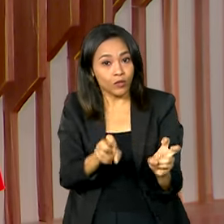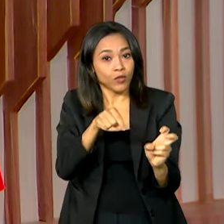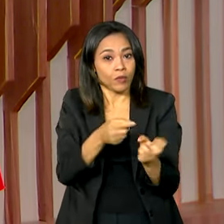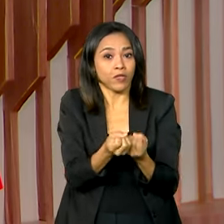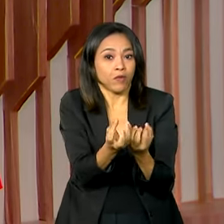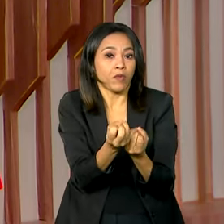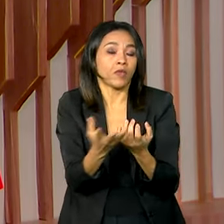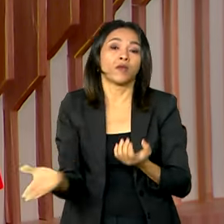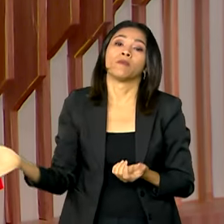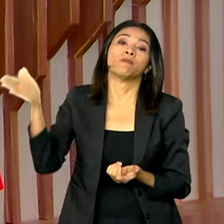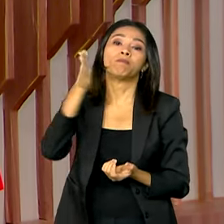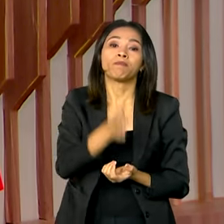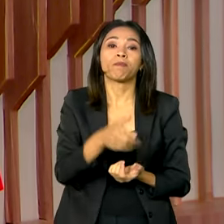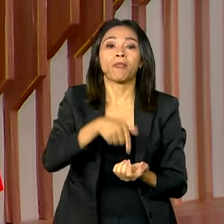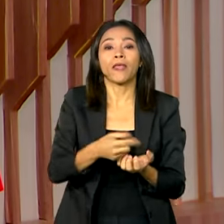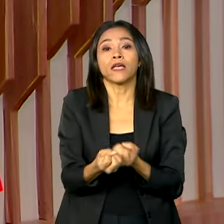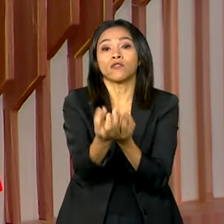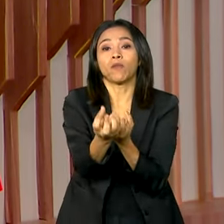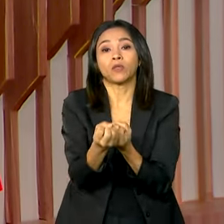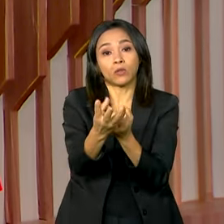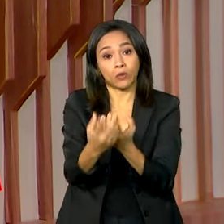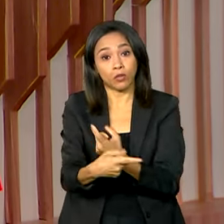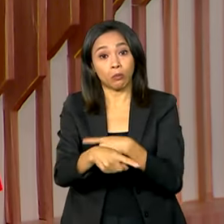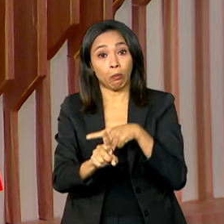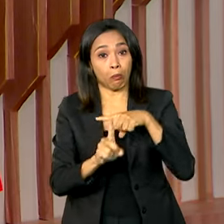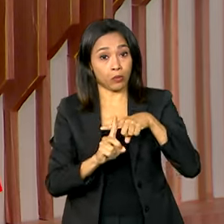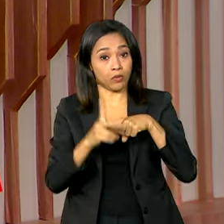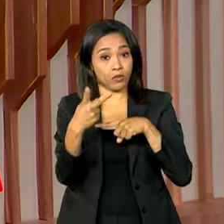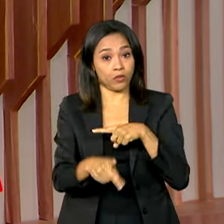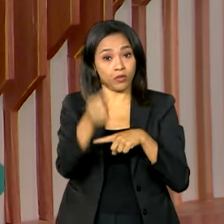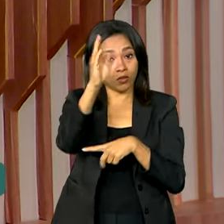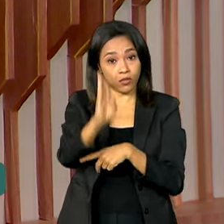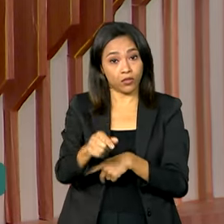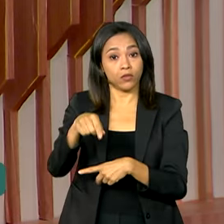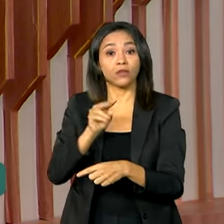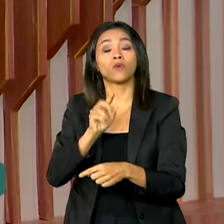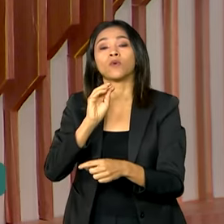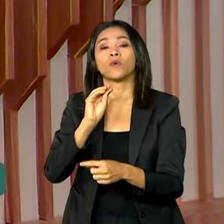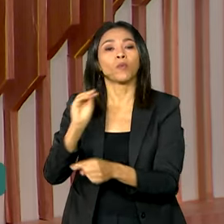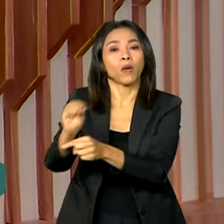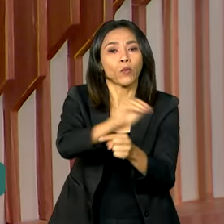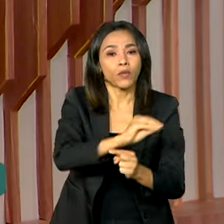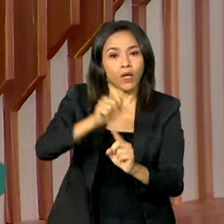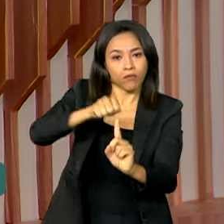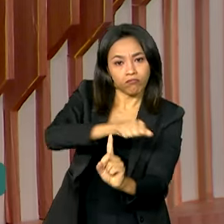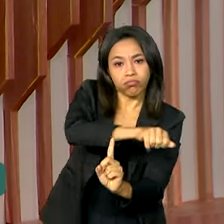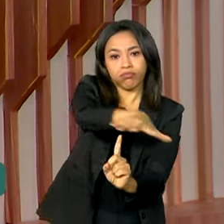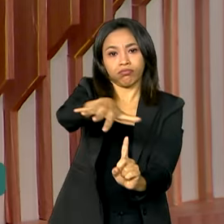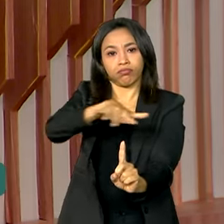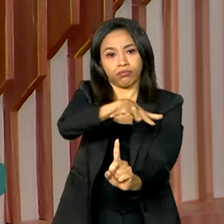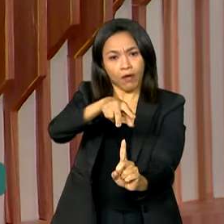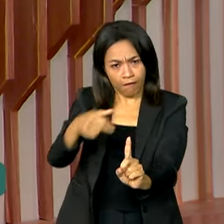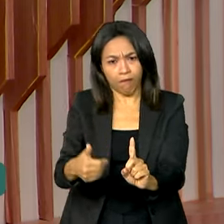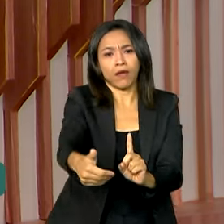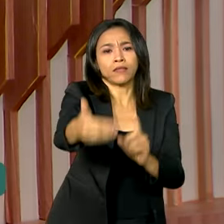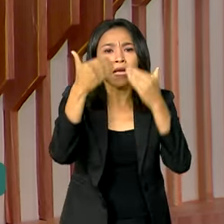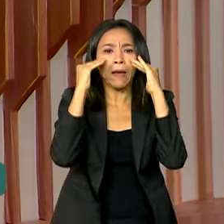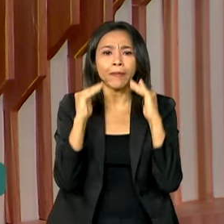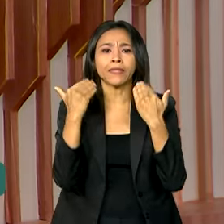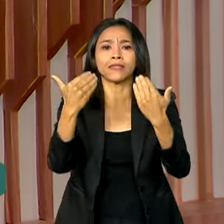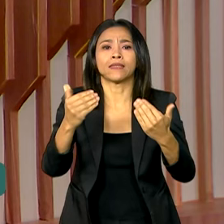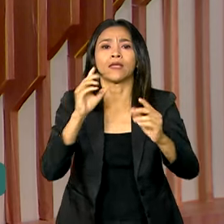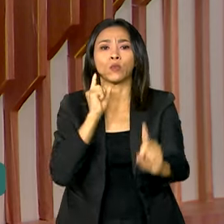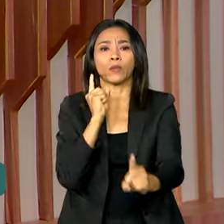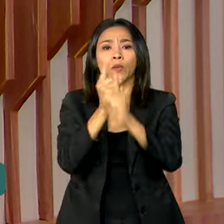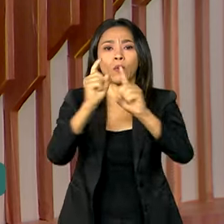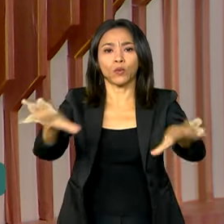dados positivos sobre as ações do governo brasileiro para preservar o meio ambiente no país serão apresentados na COP29,